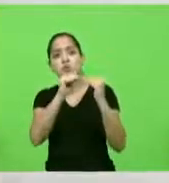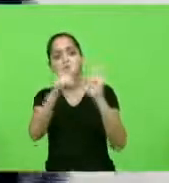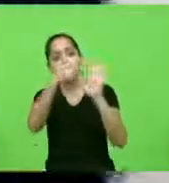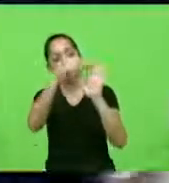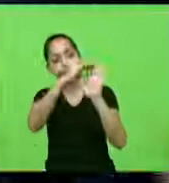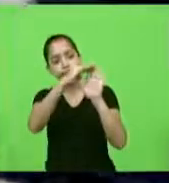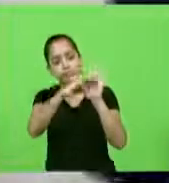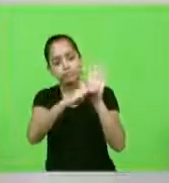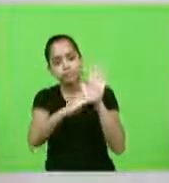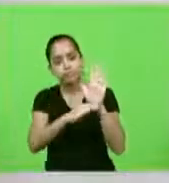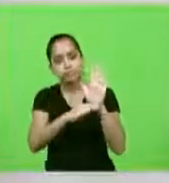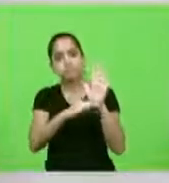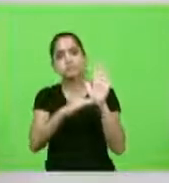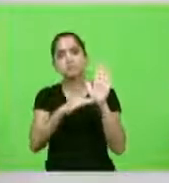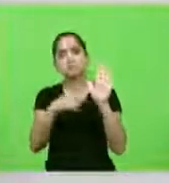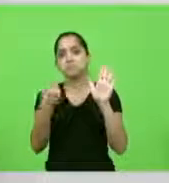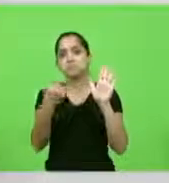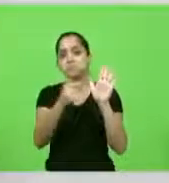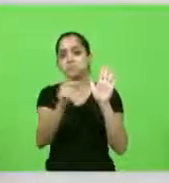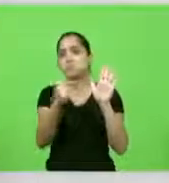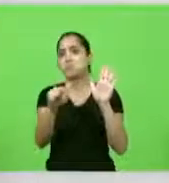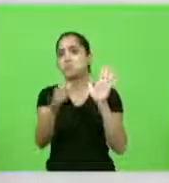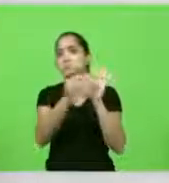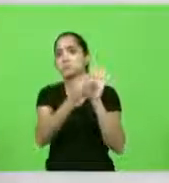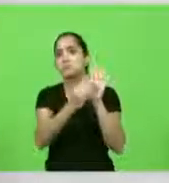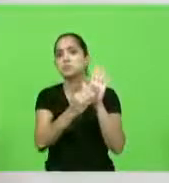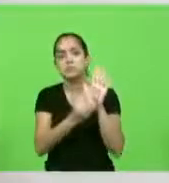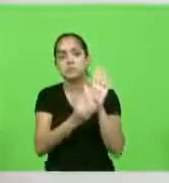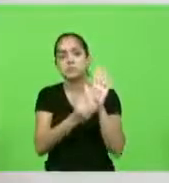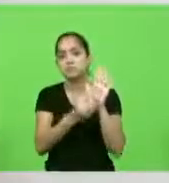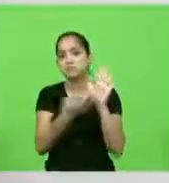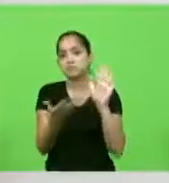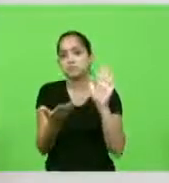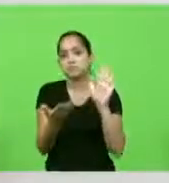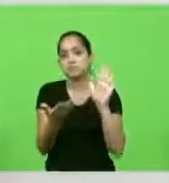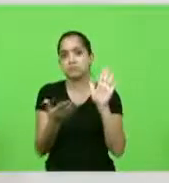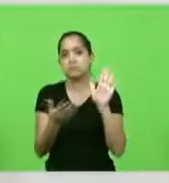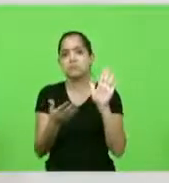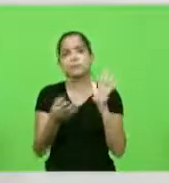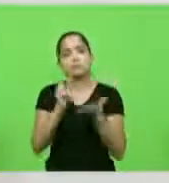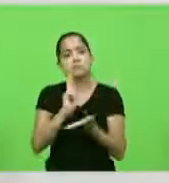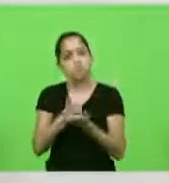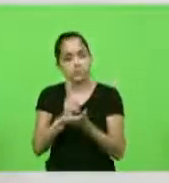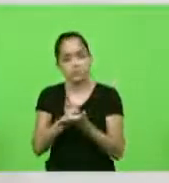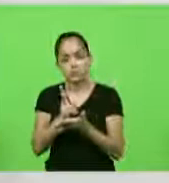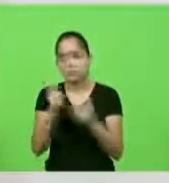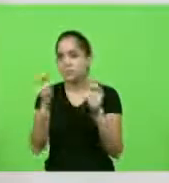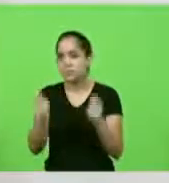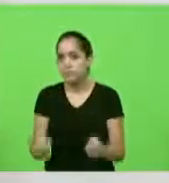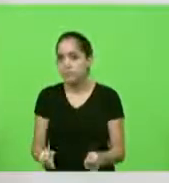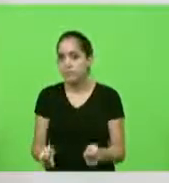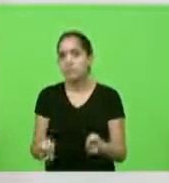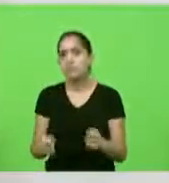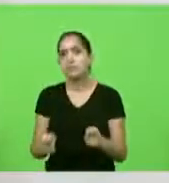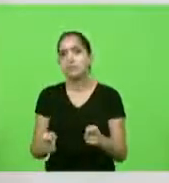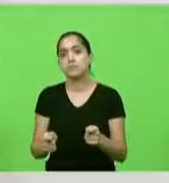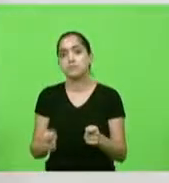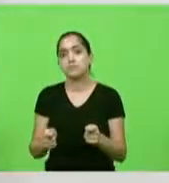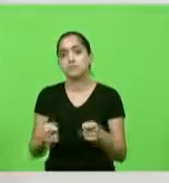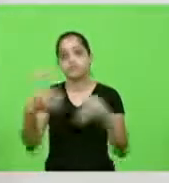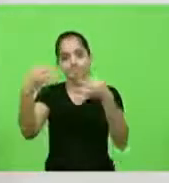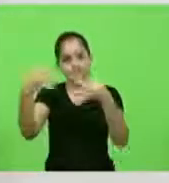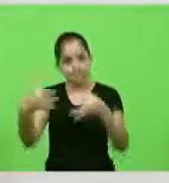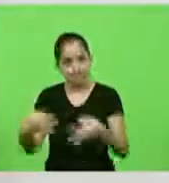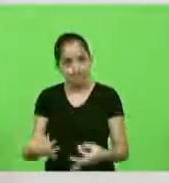o que não está nos autos não está no mundo e segui de maneira firme e determinada esta